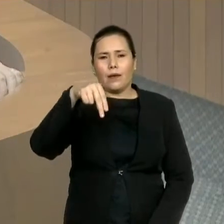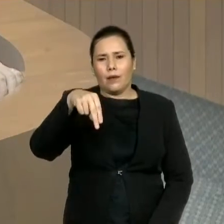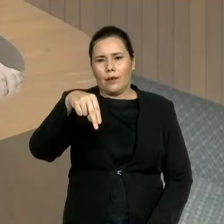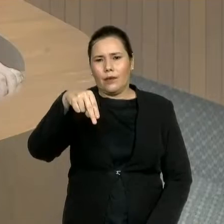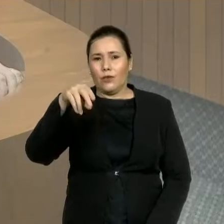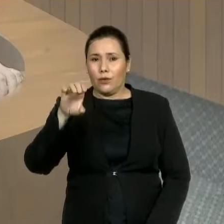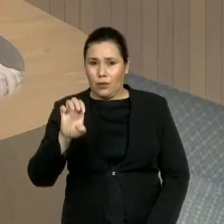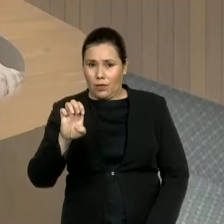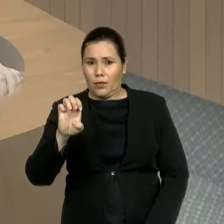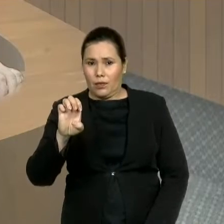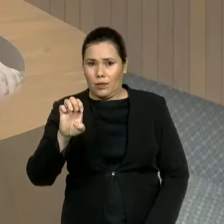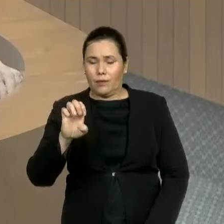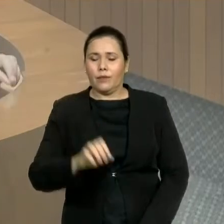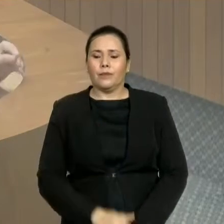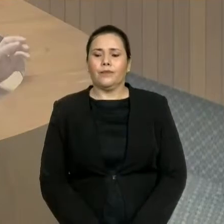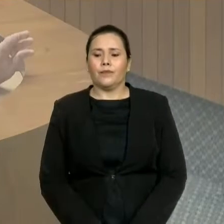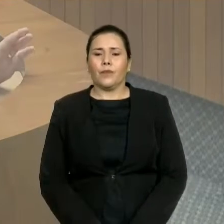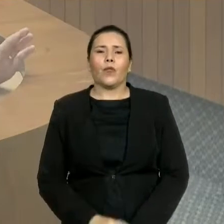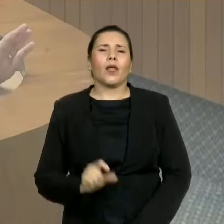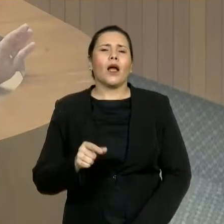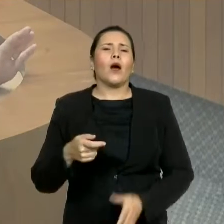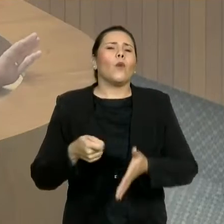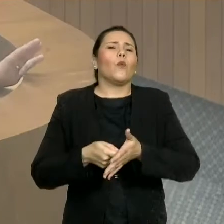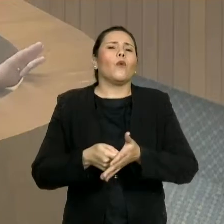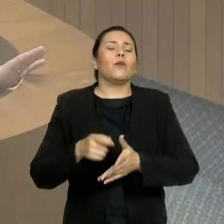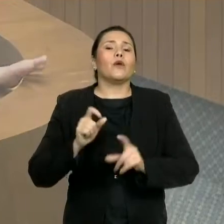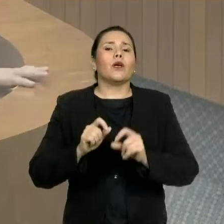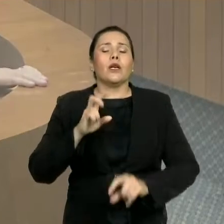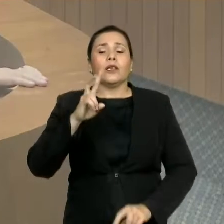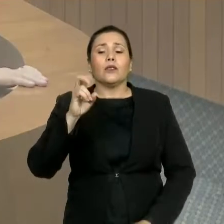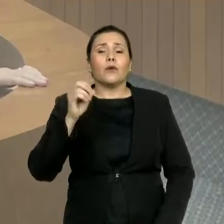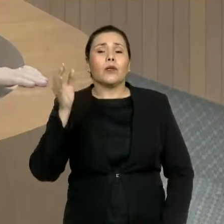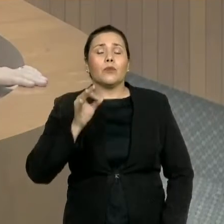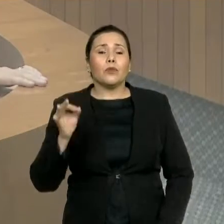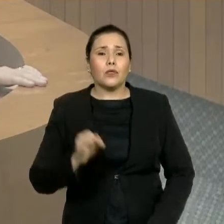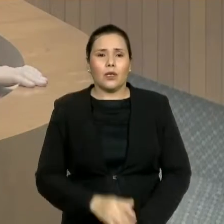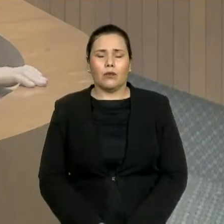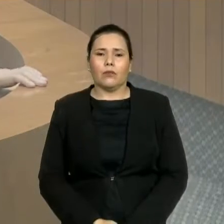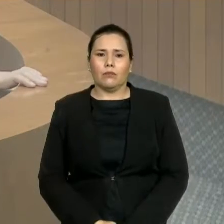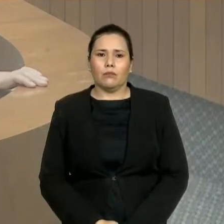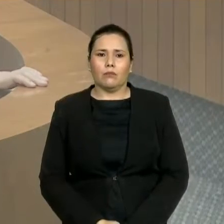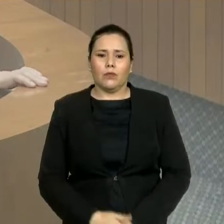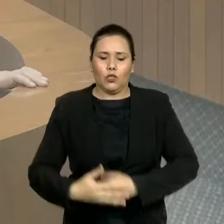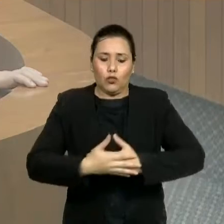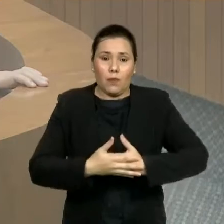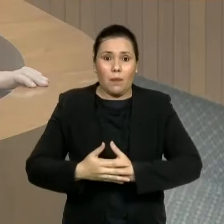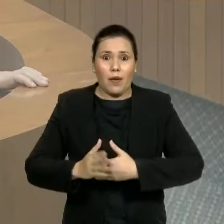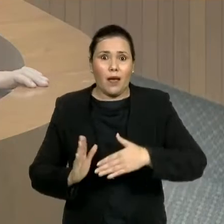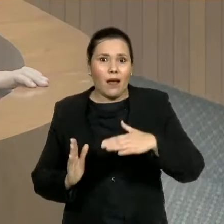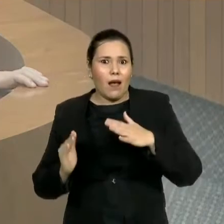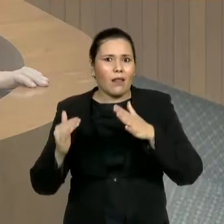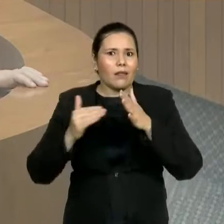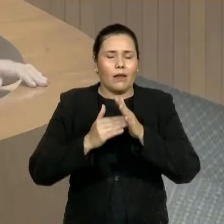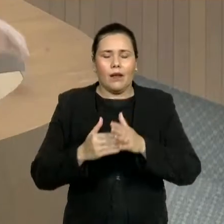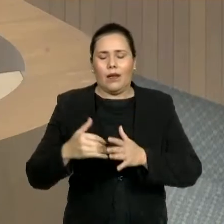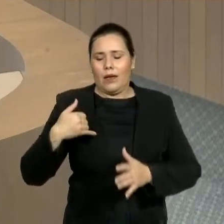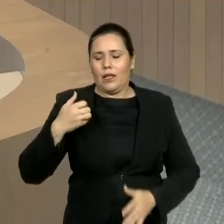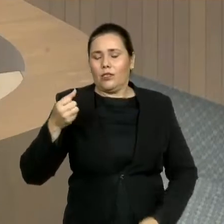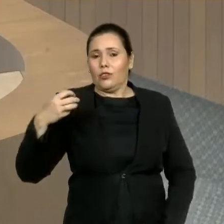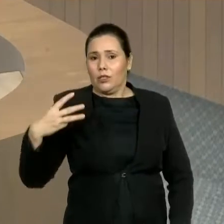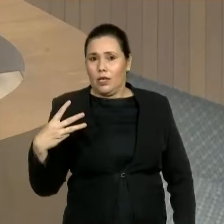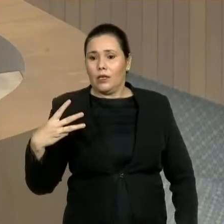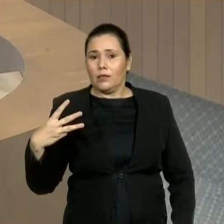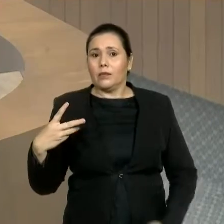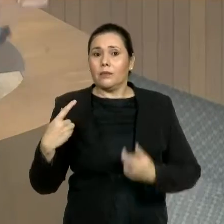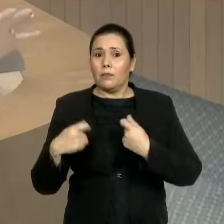50%, 50% da população de 0 a 3 anos, tenha uma vaga segurada com creche. Veja que não